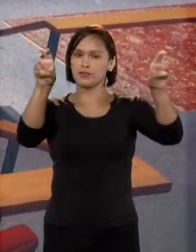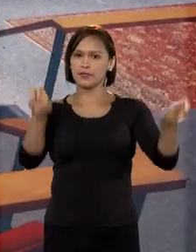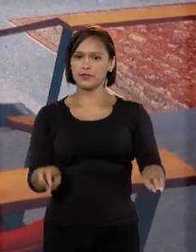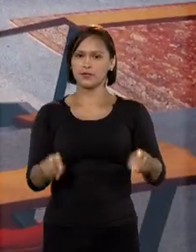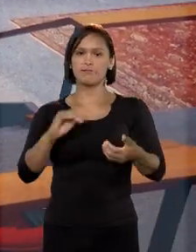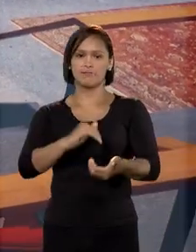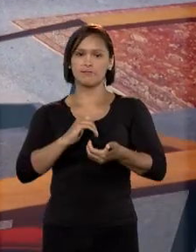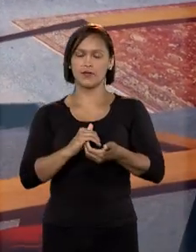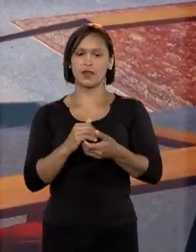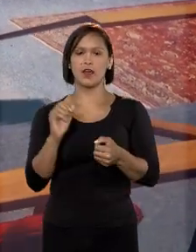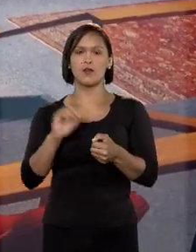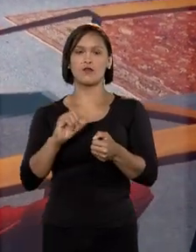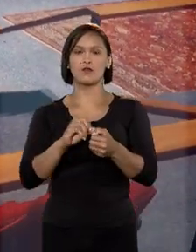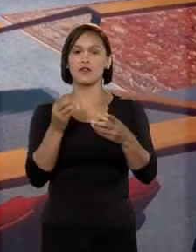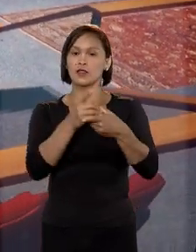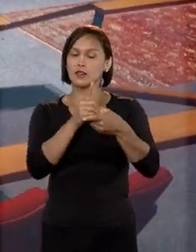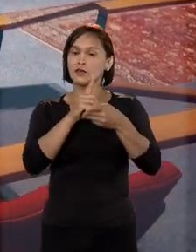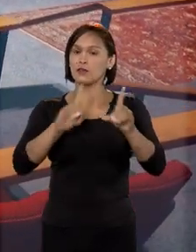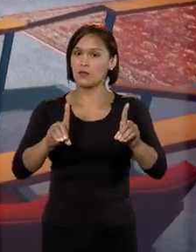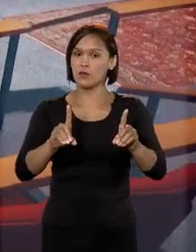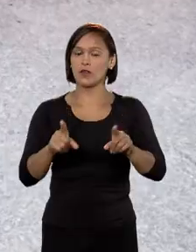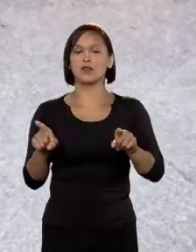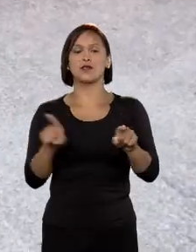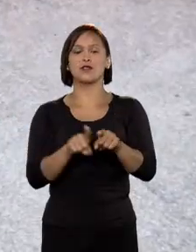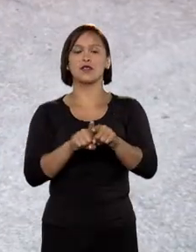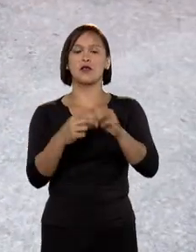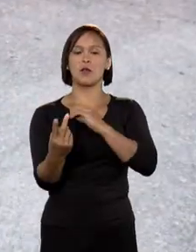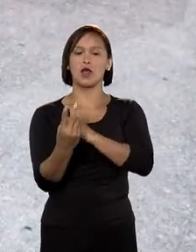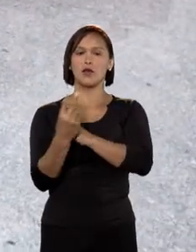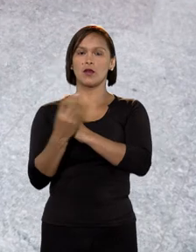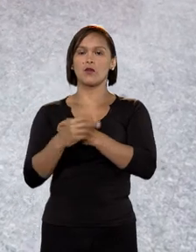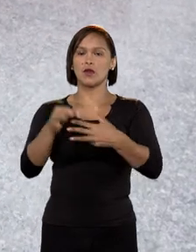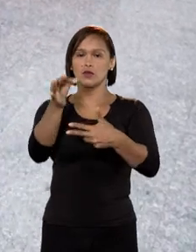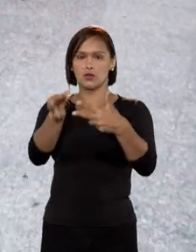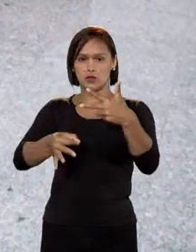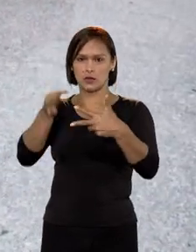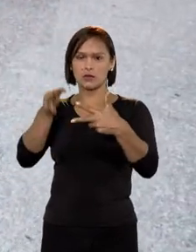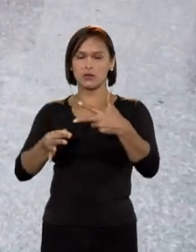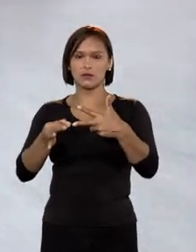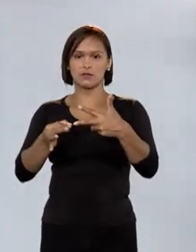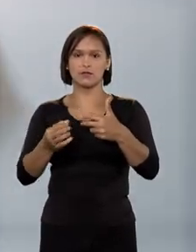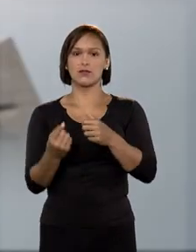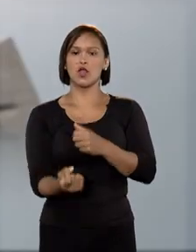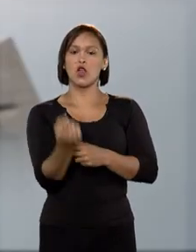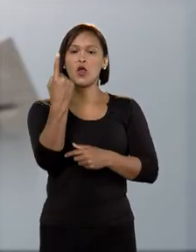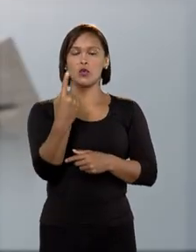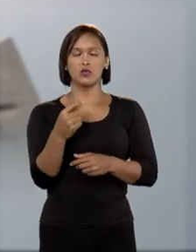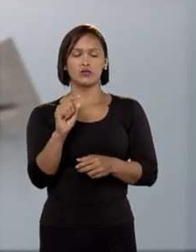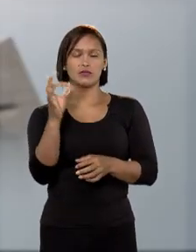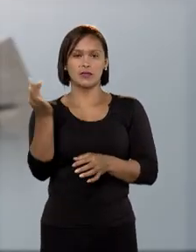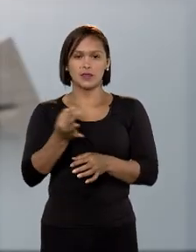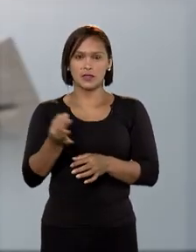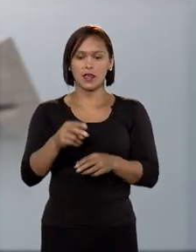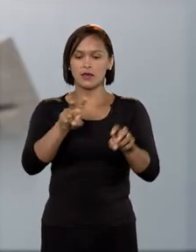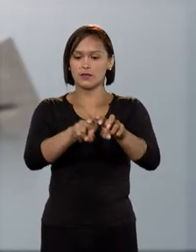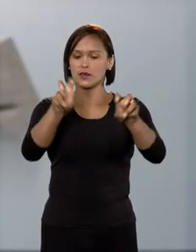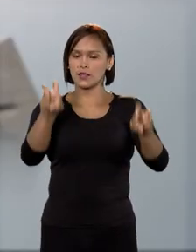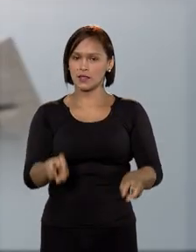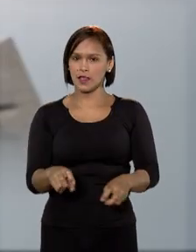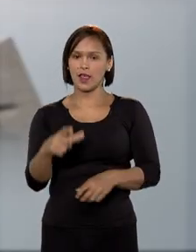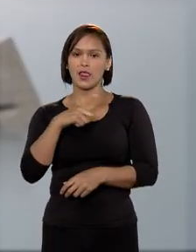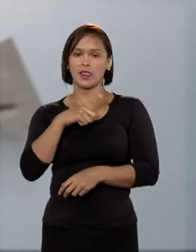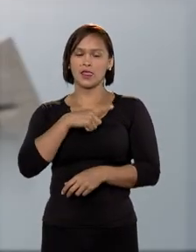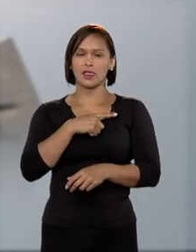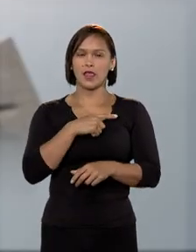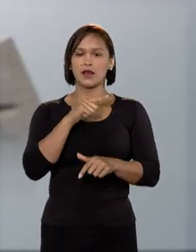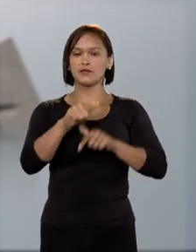cadeiras da corte, feita de forma democrática e com a colaboração dos três poderes. Um terço das cadeiras do tribunal